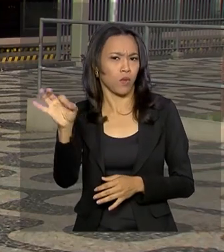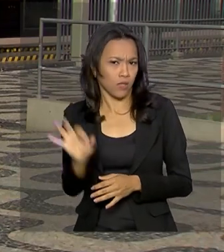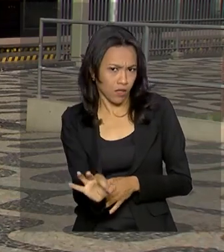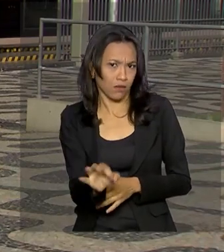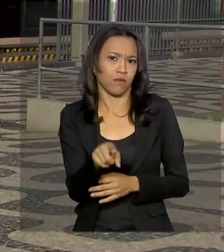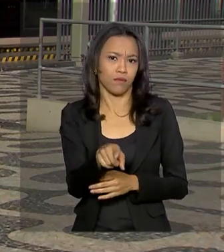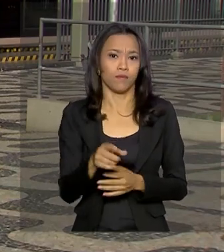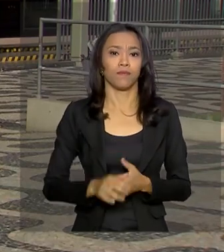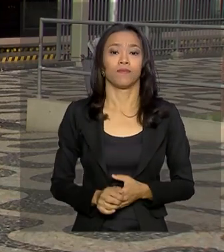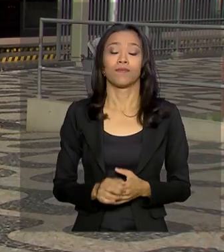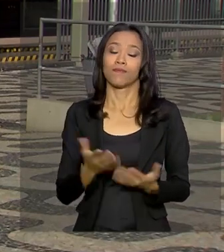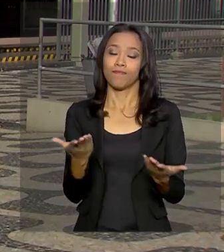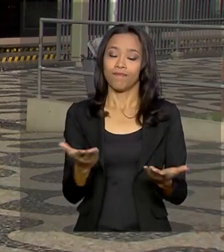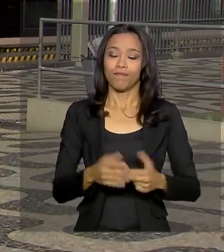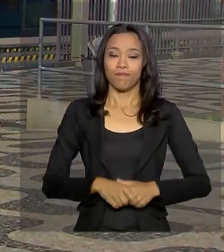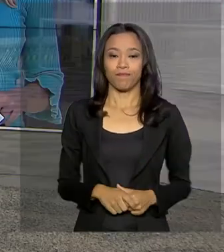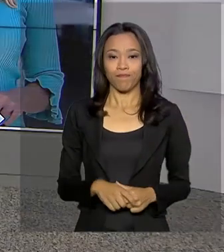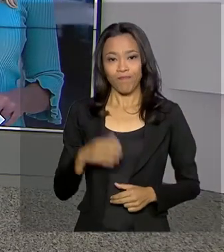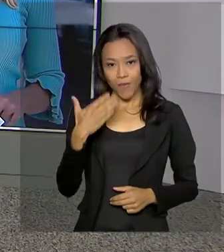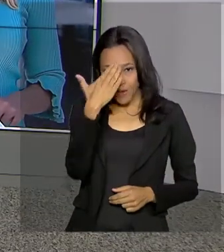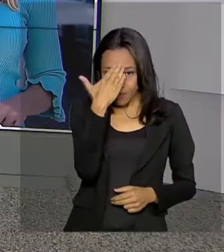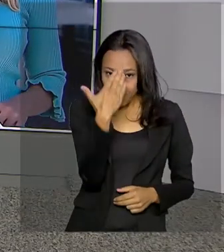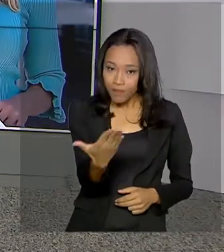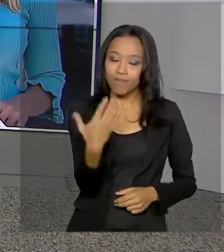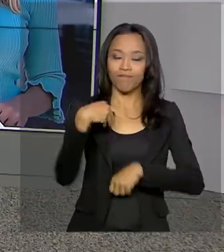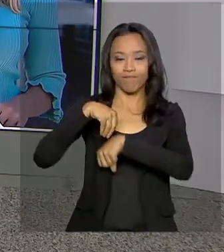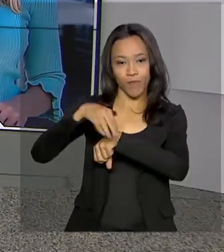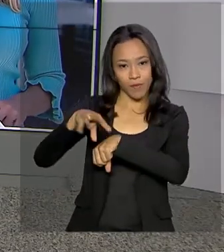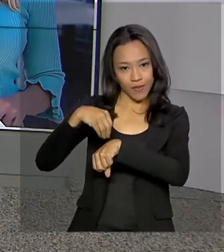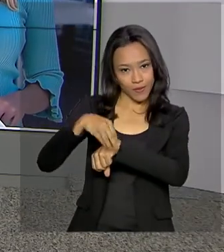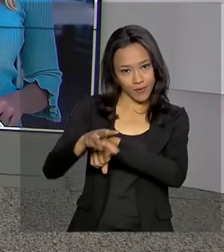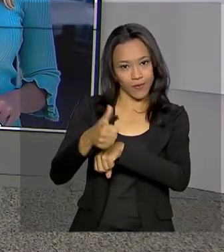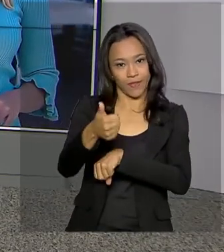mil barris-dia. Renata? Obrigada, Marcelo, pelas suas informações direto do Rio de Janeiro. Eu quero...